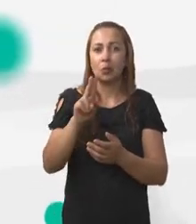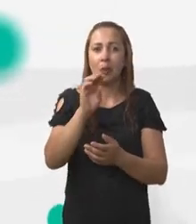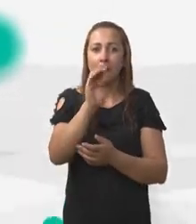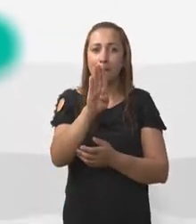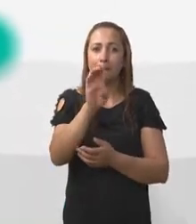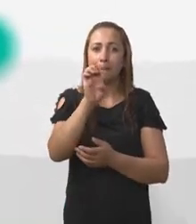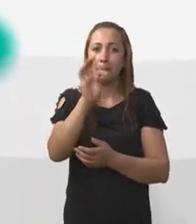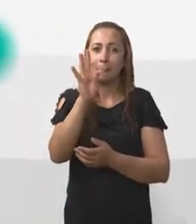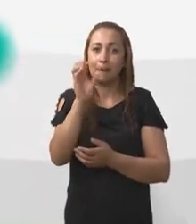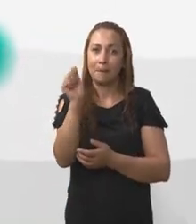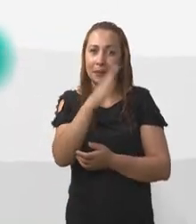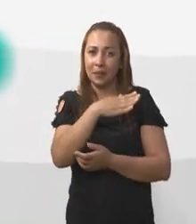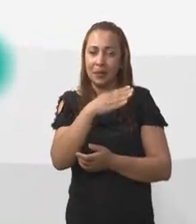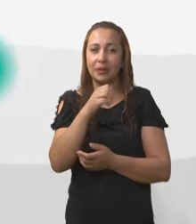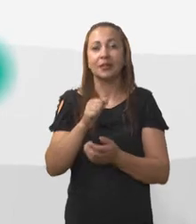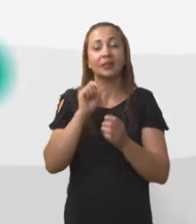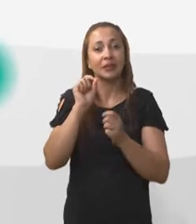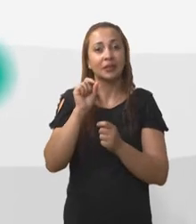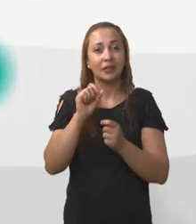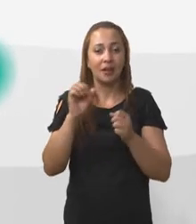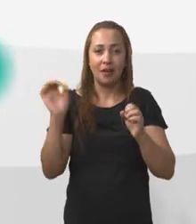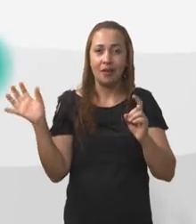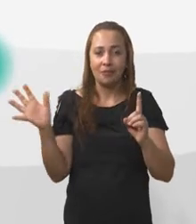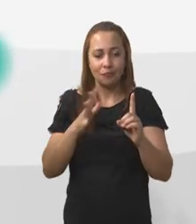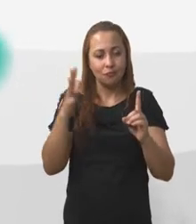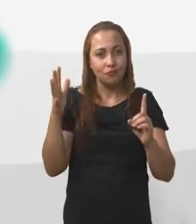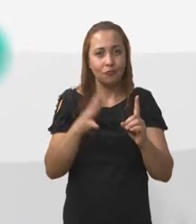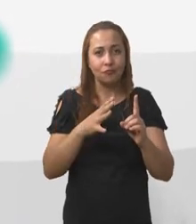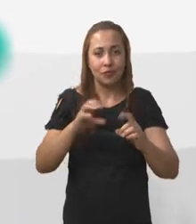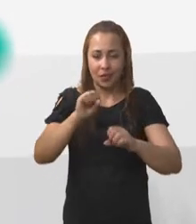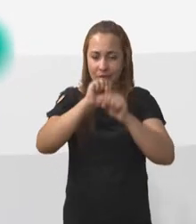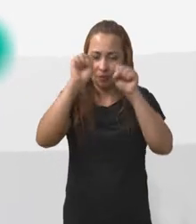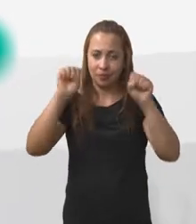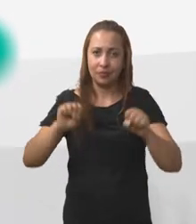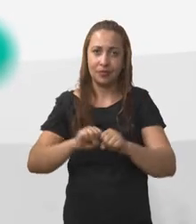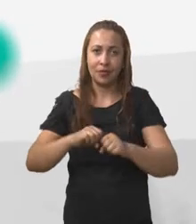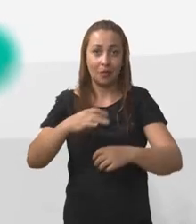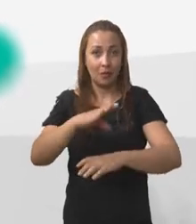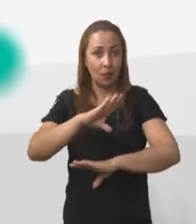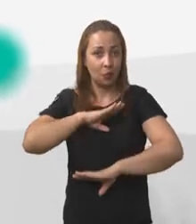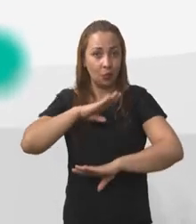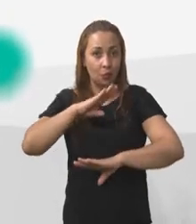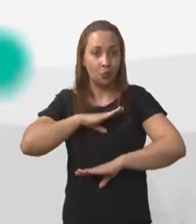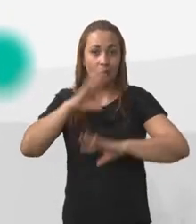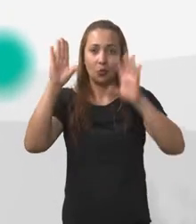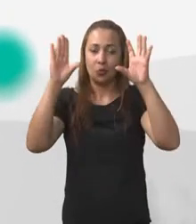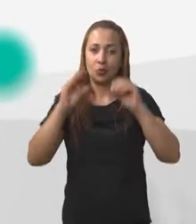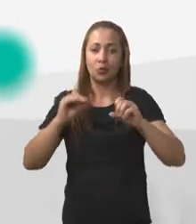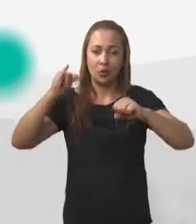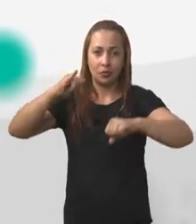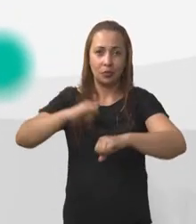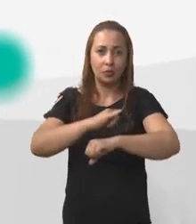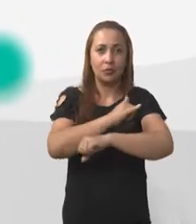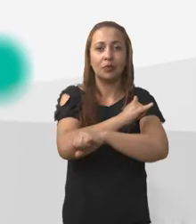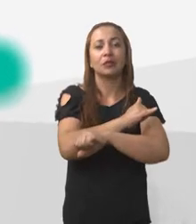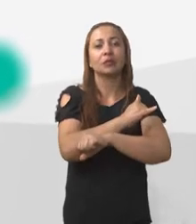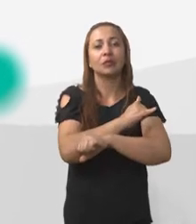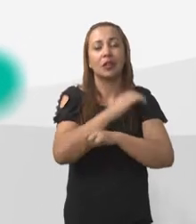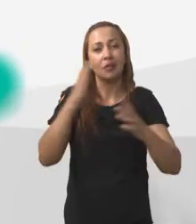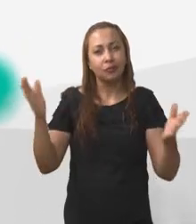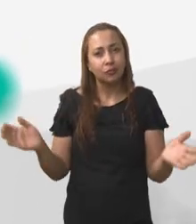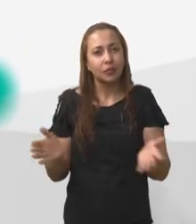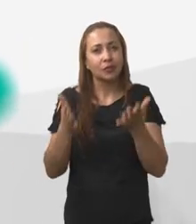beta-D-glucana, que estimula o nosso sistema imunológico, reduz a taxa de absorção de colesterol,